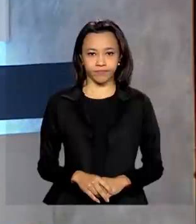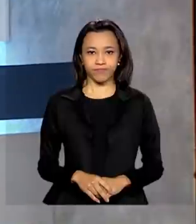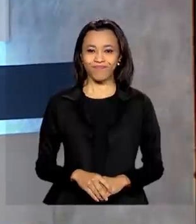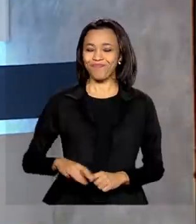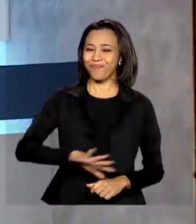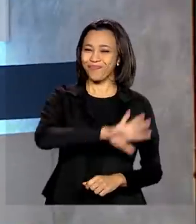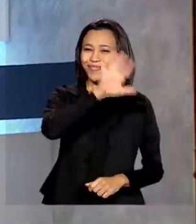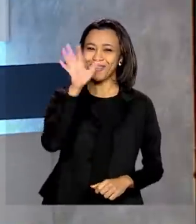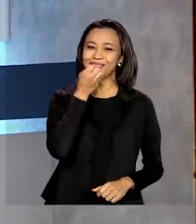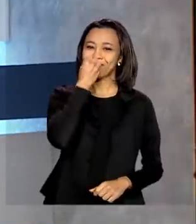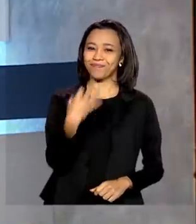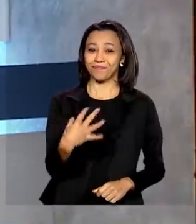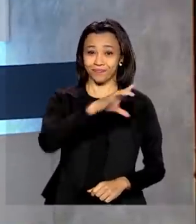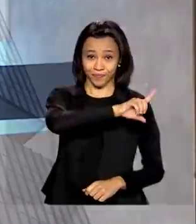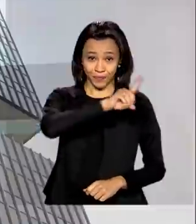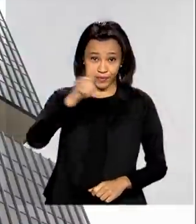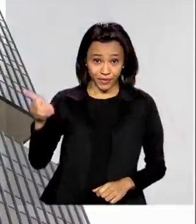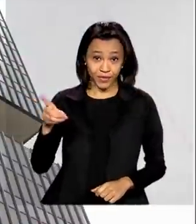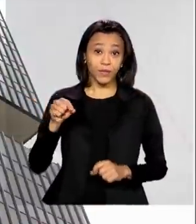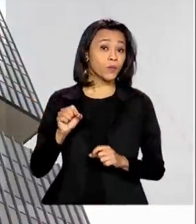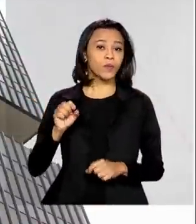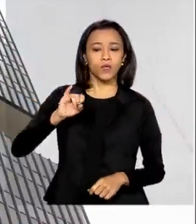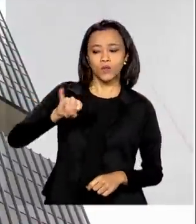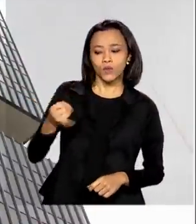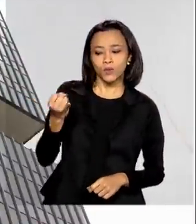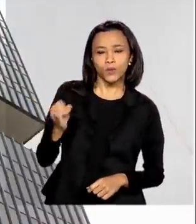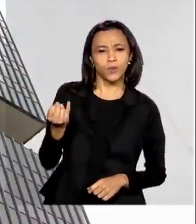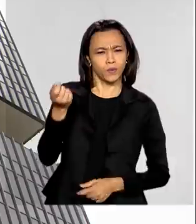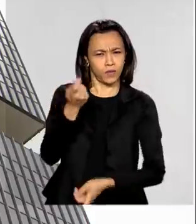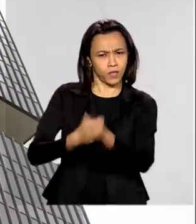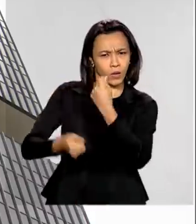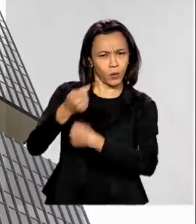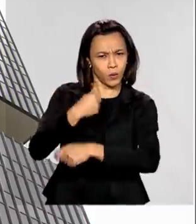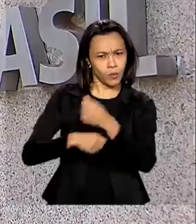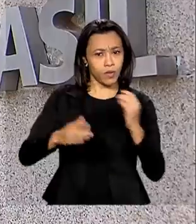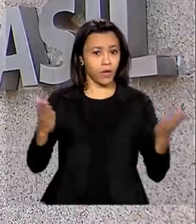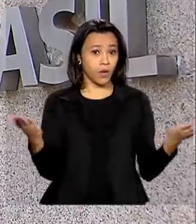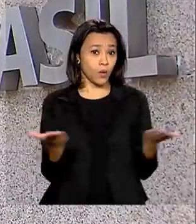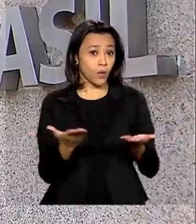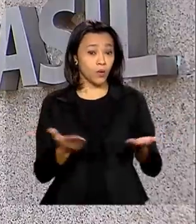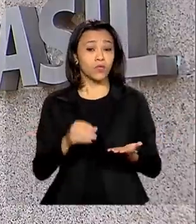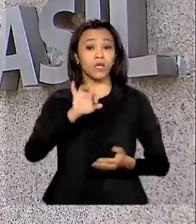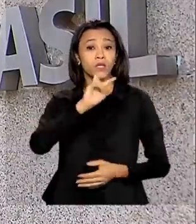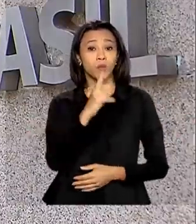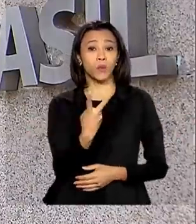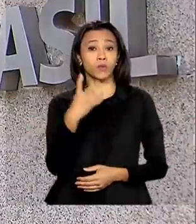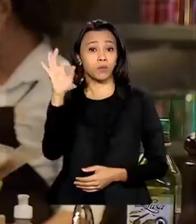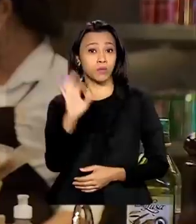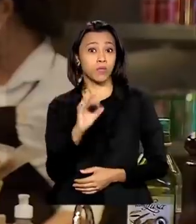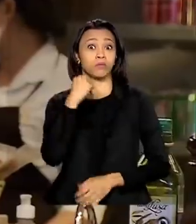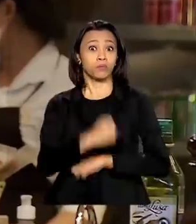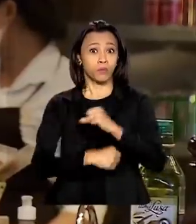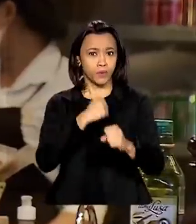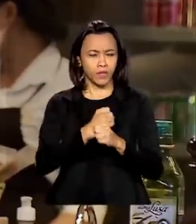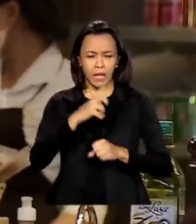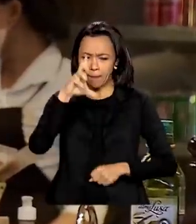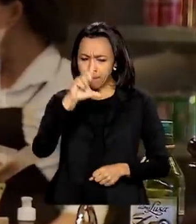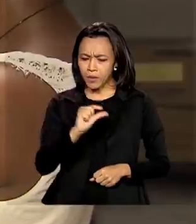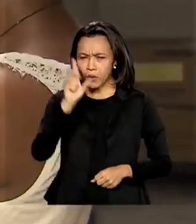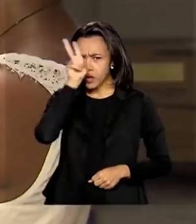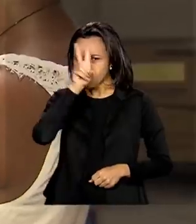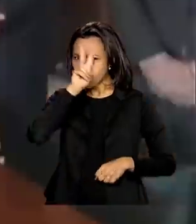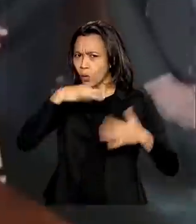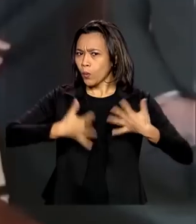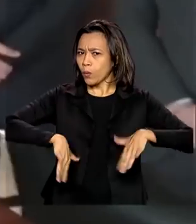Olá, bom dia. Taxa básica de juros da economia está agora em 2% ao ano. É a menor da história.